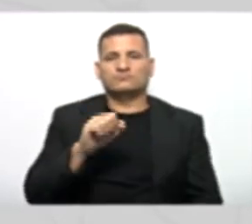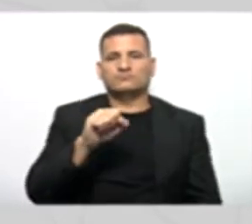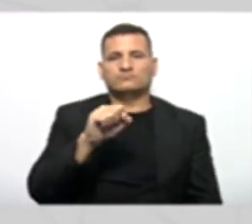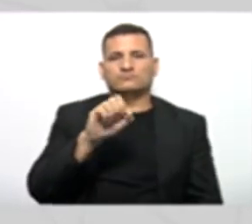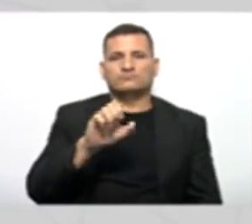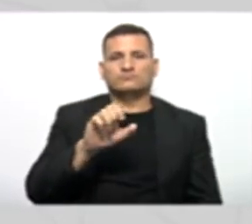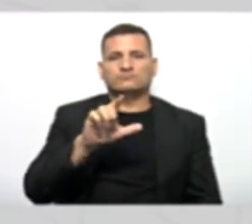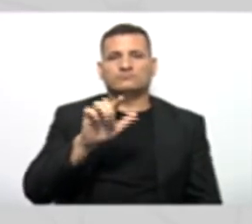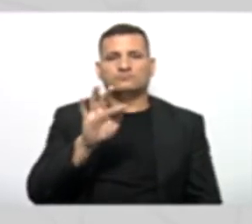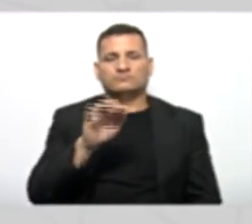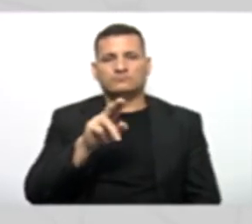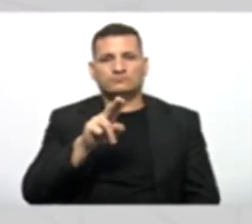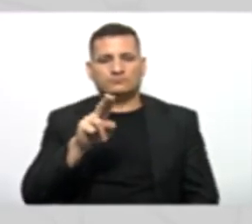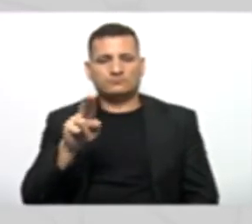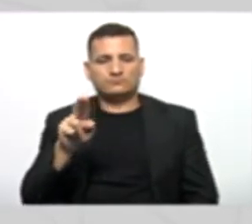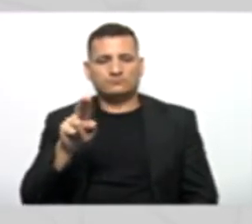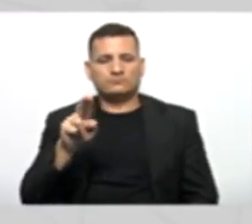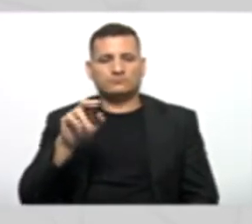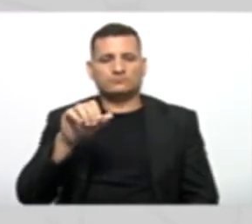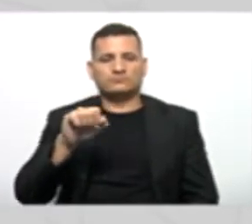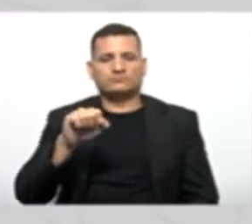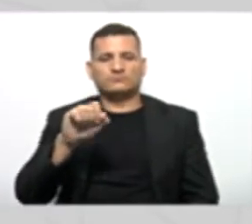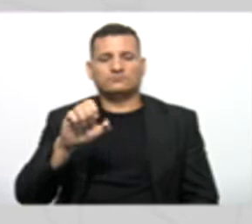Self